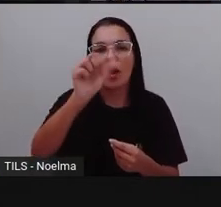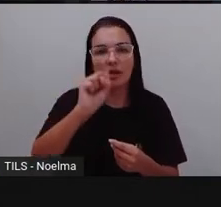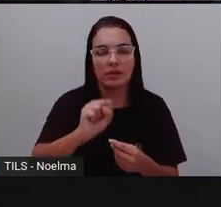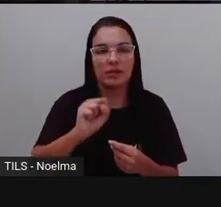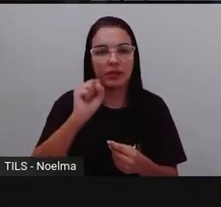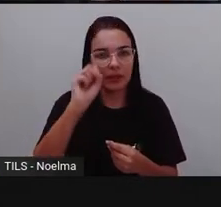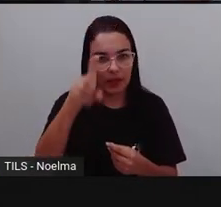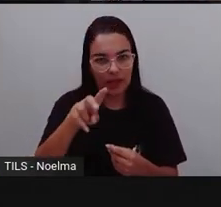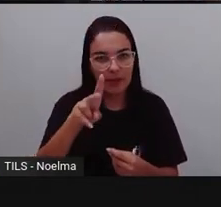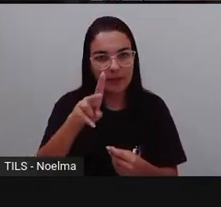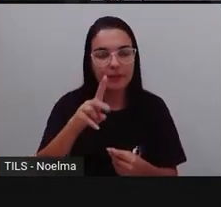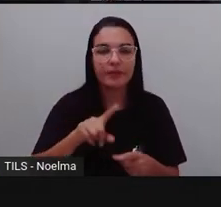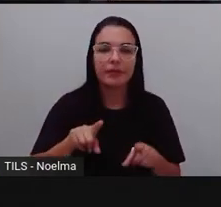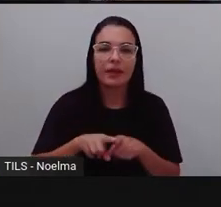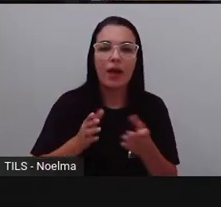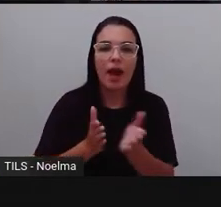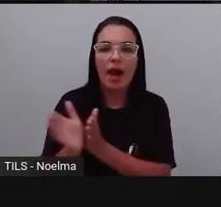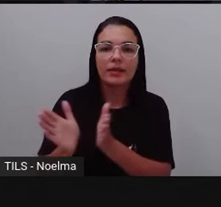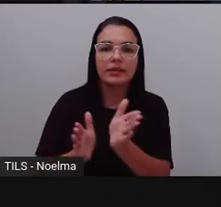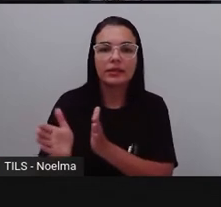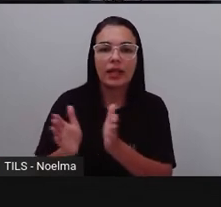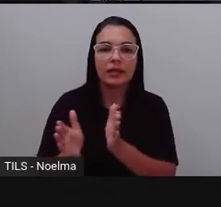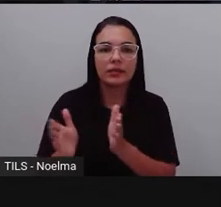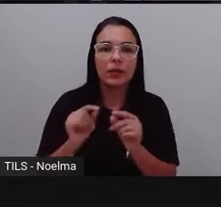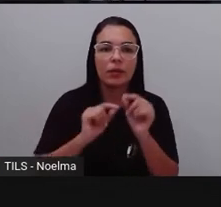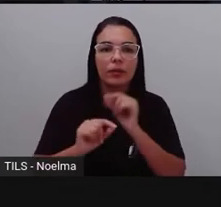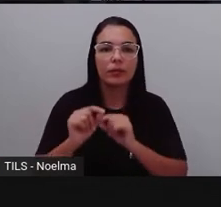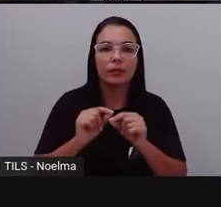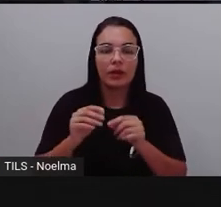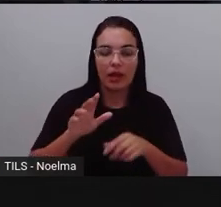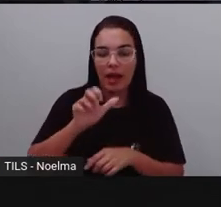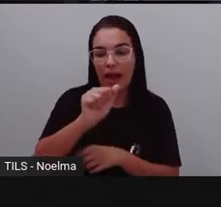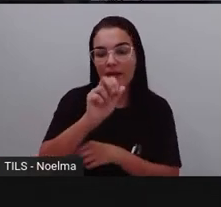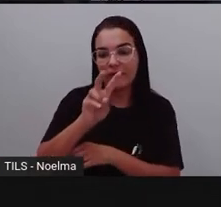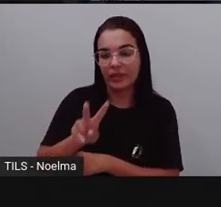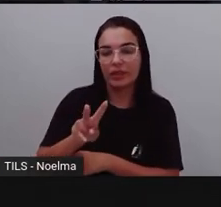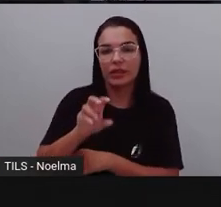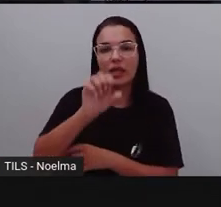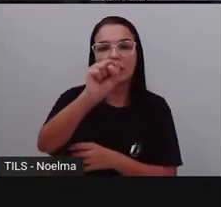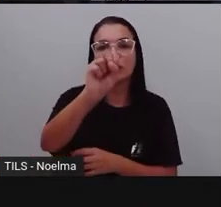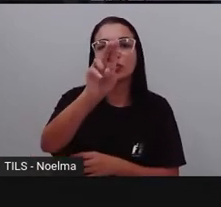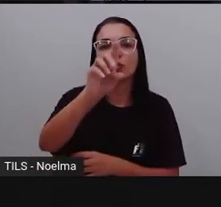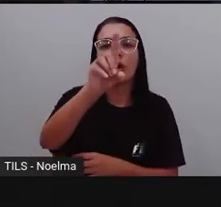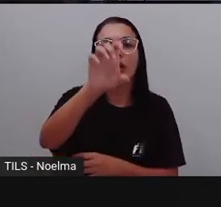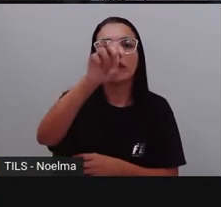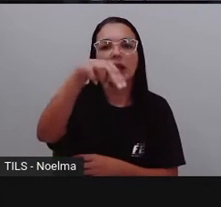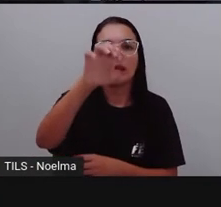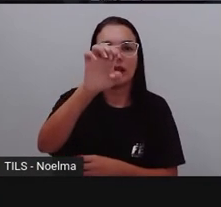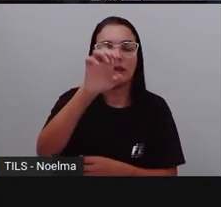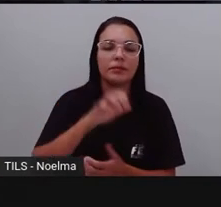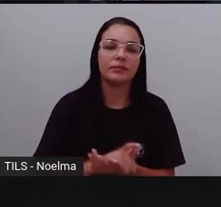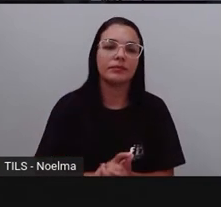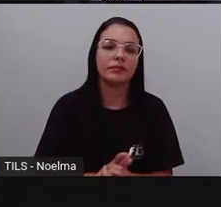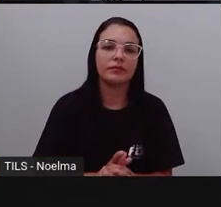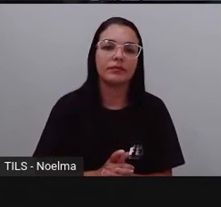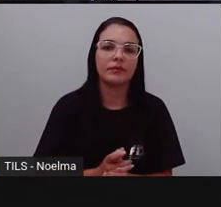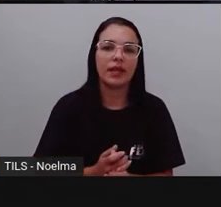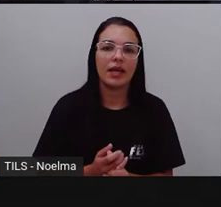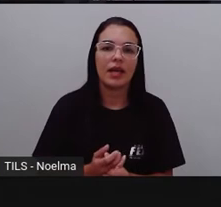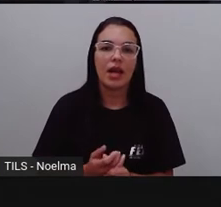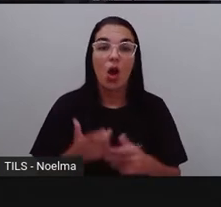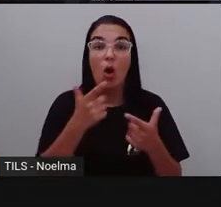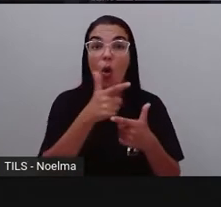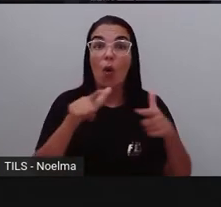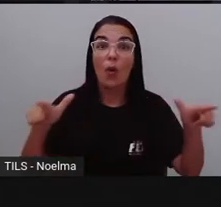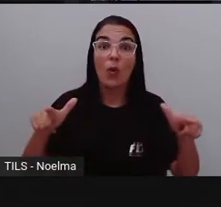tá certo? E o acesso dele é ali pela Avenida Sudene do Cis, tá bom? E olha lá, outra